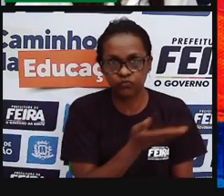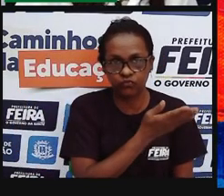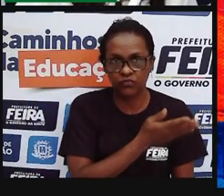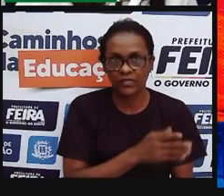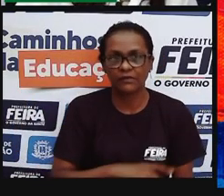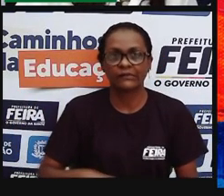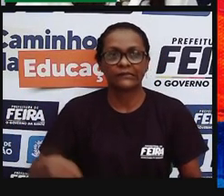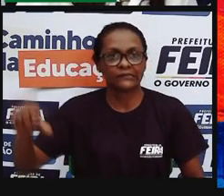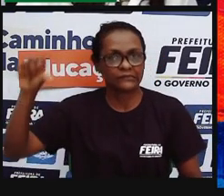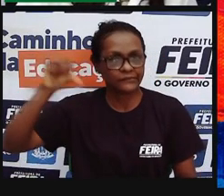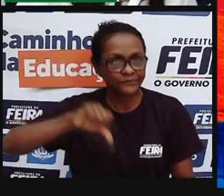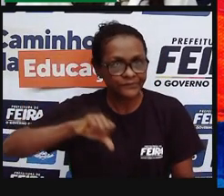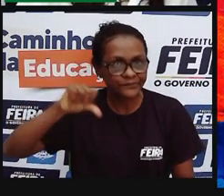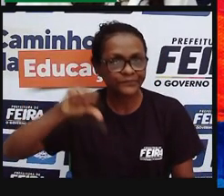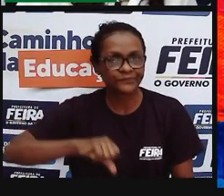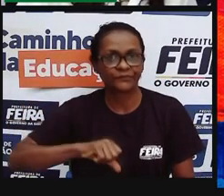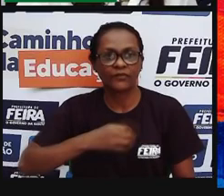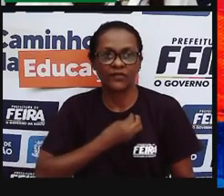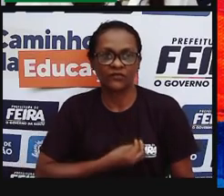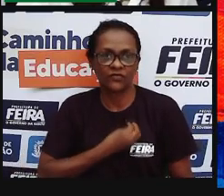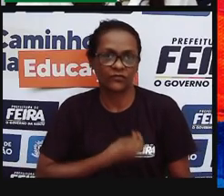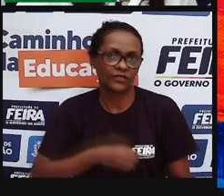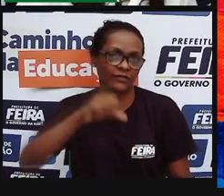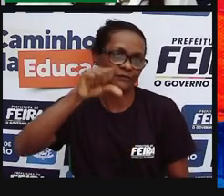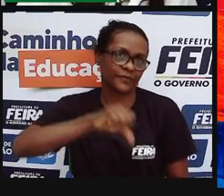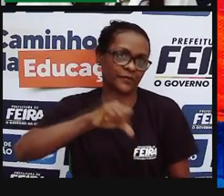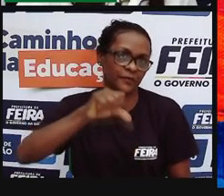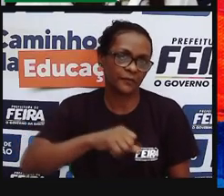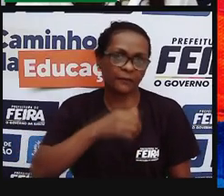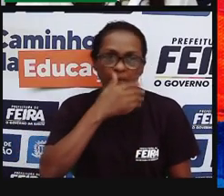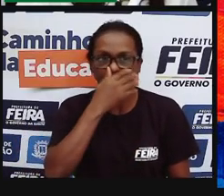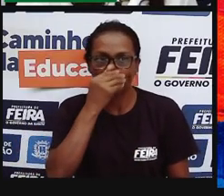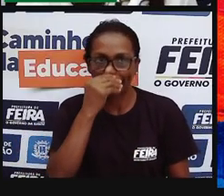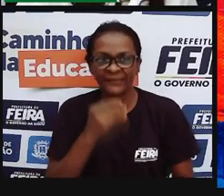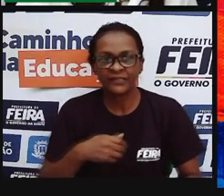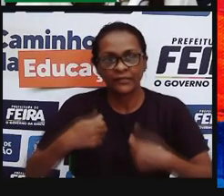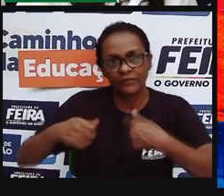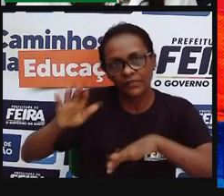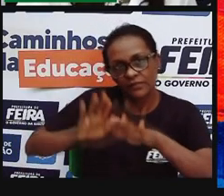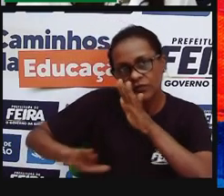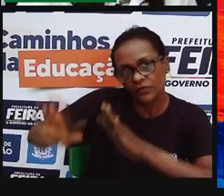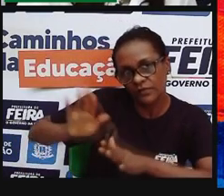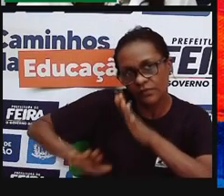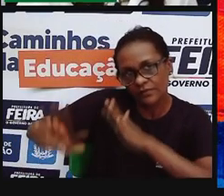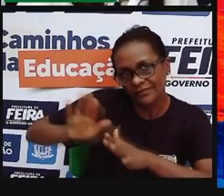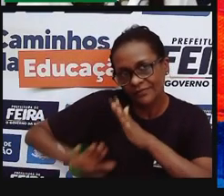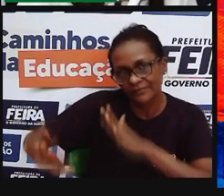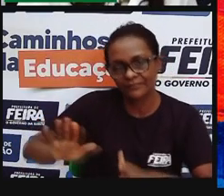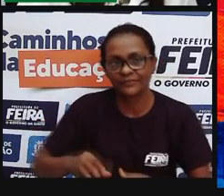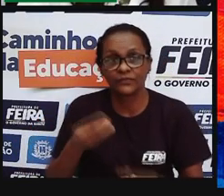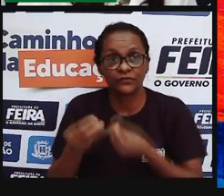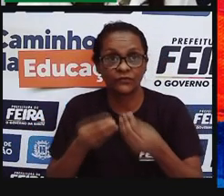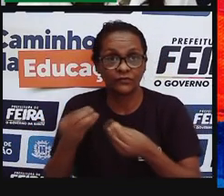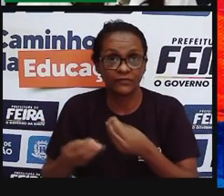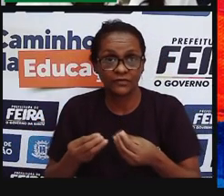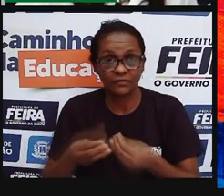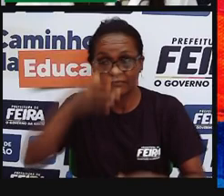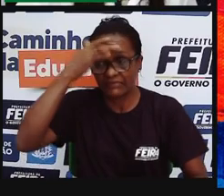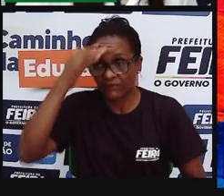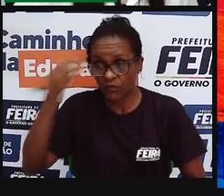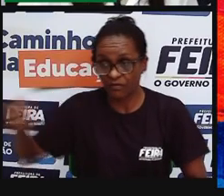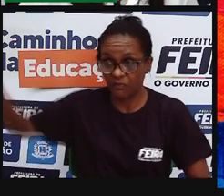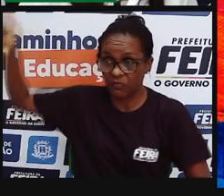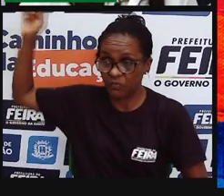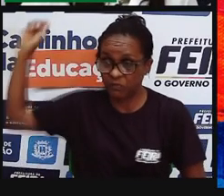né, essa ferida, né, na selva, que é a lei do machado, desse desmatamento,